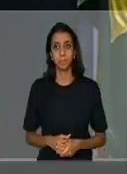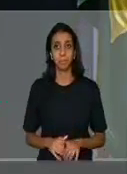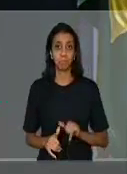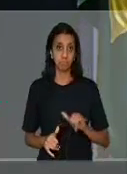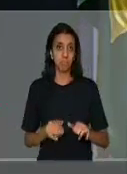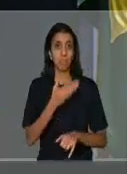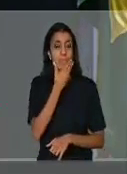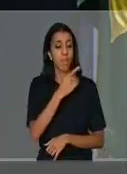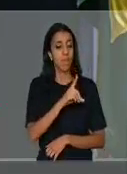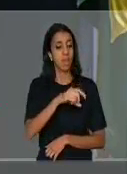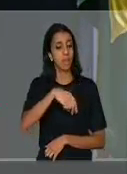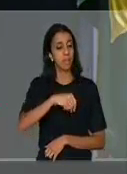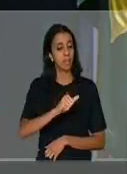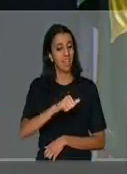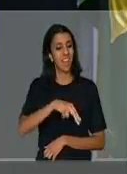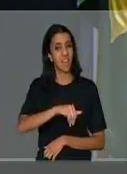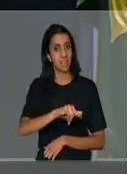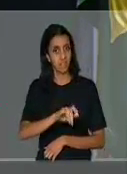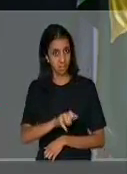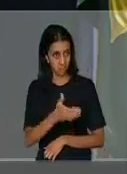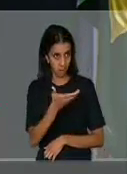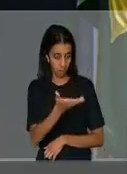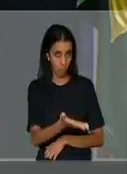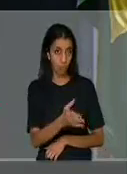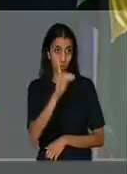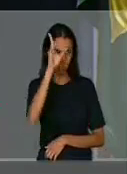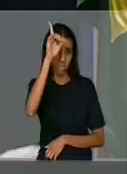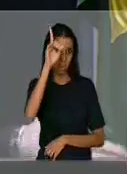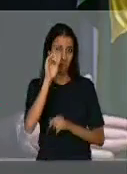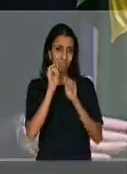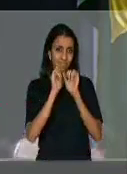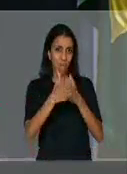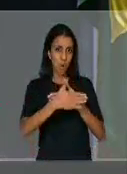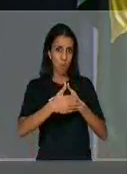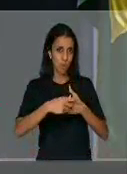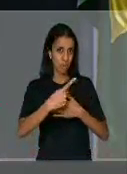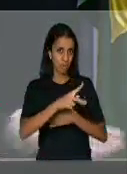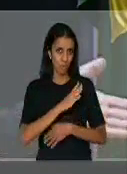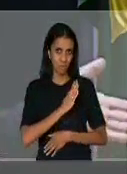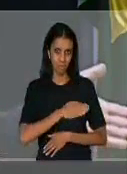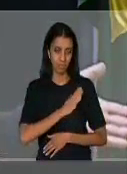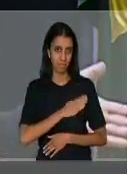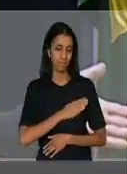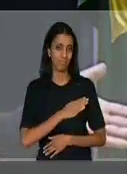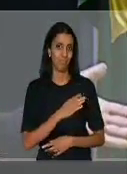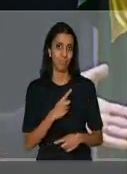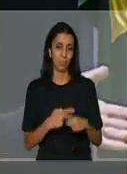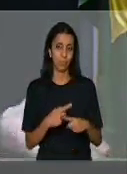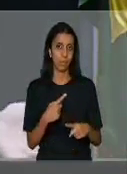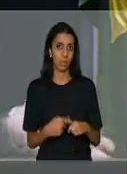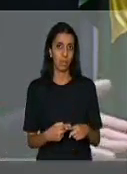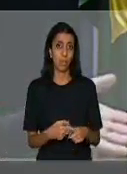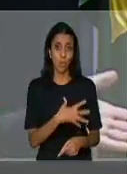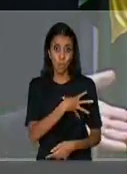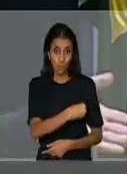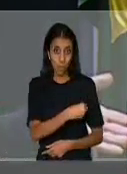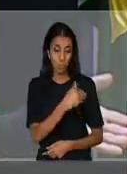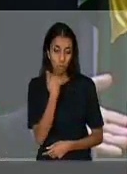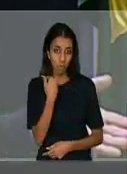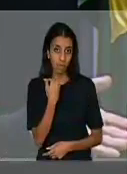que Deus console teu coração porque perdeu o filho,